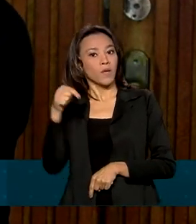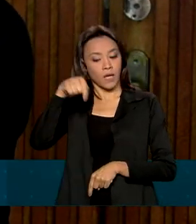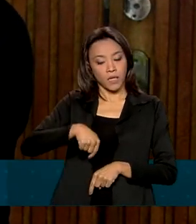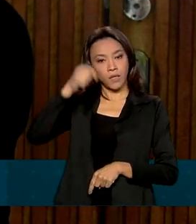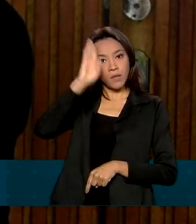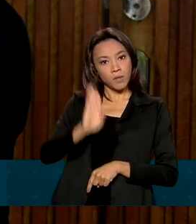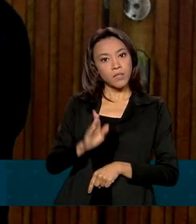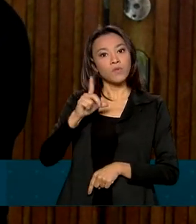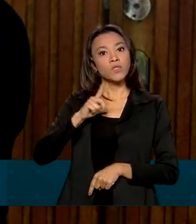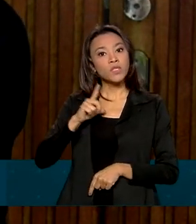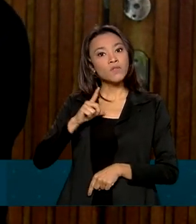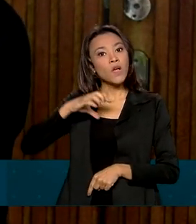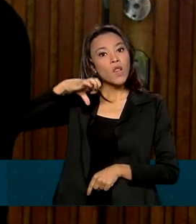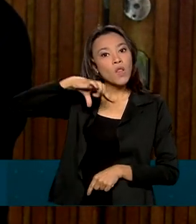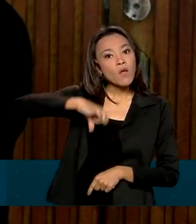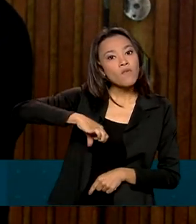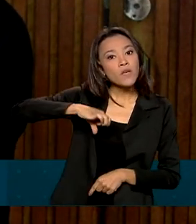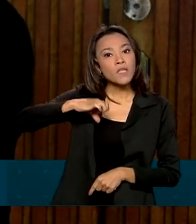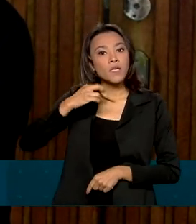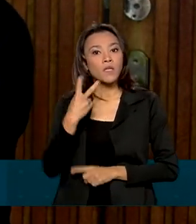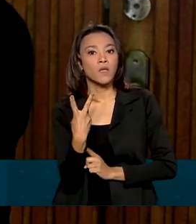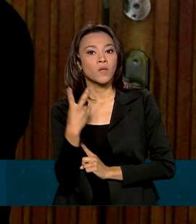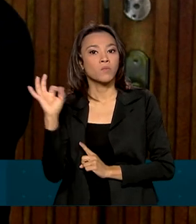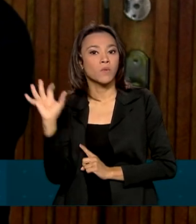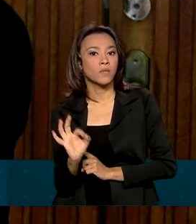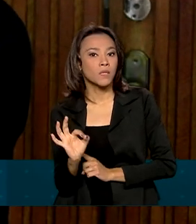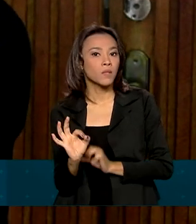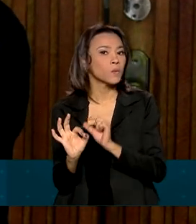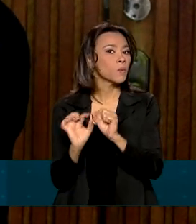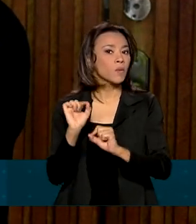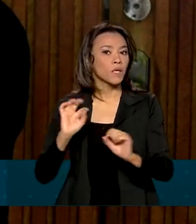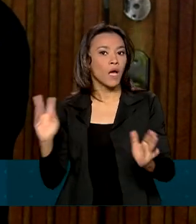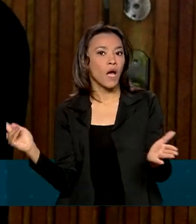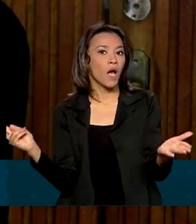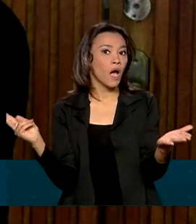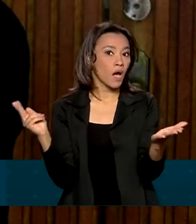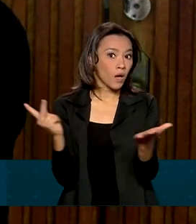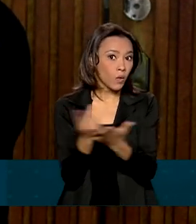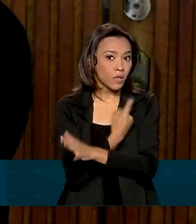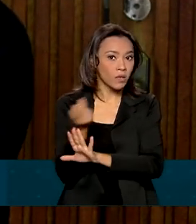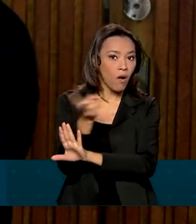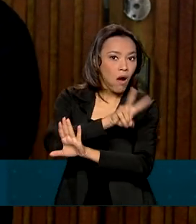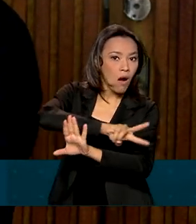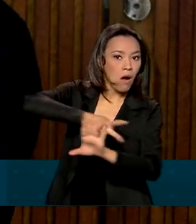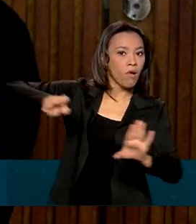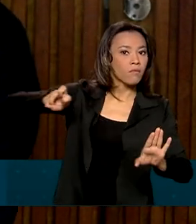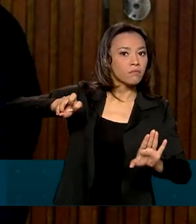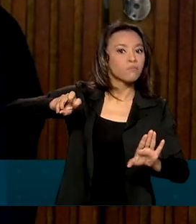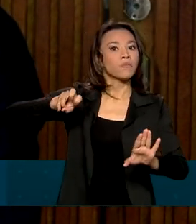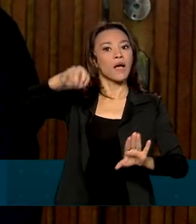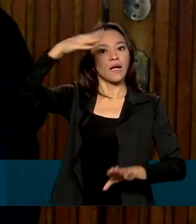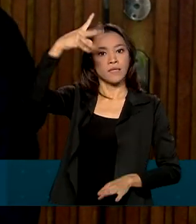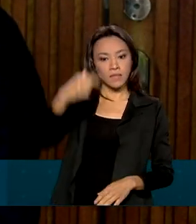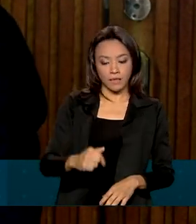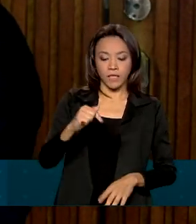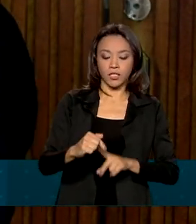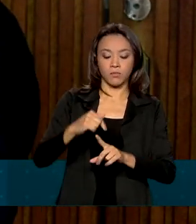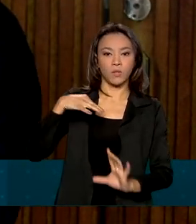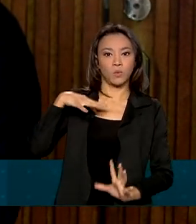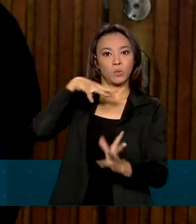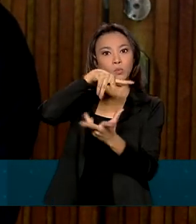Brasil um aumento de 92% no volume de incidentes, no sequestro de dados, ocupando a sétima posição normal.